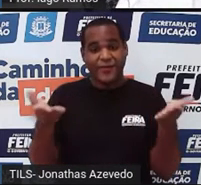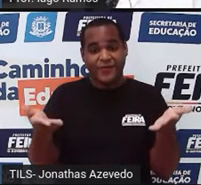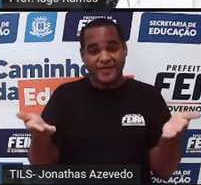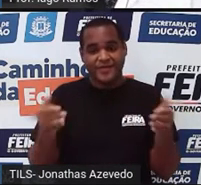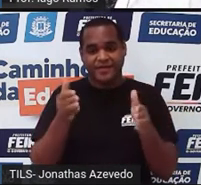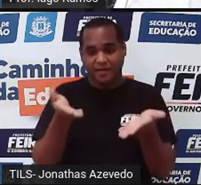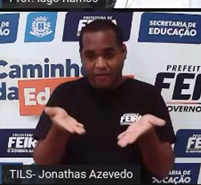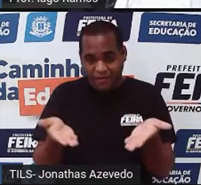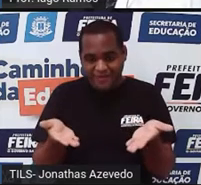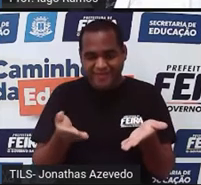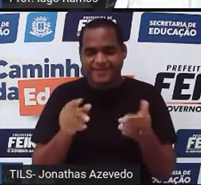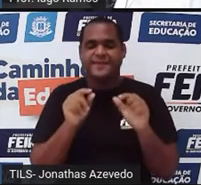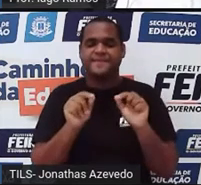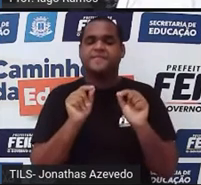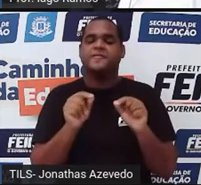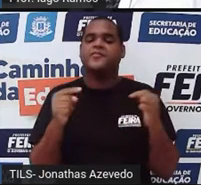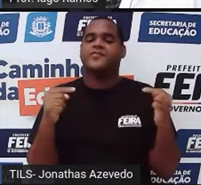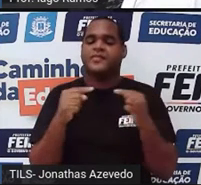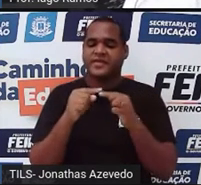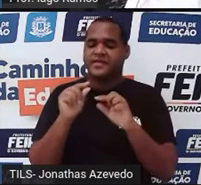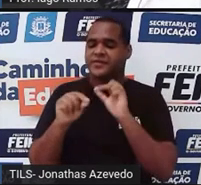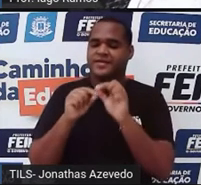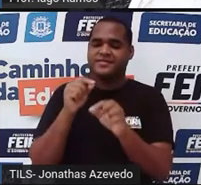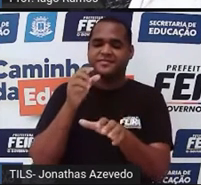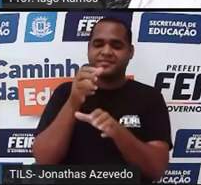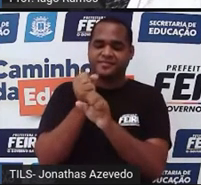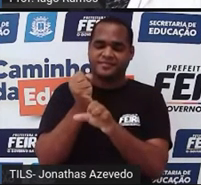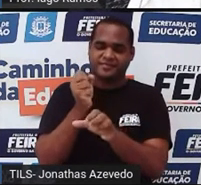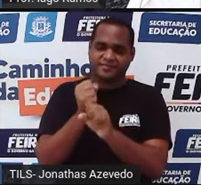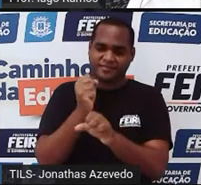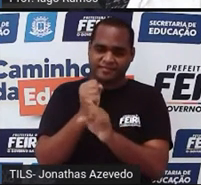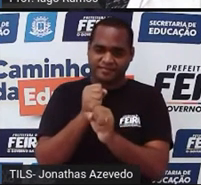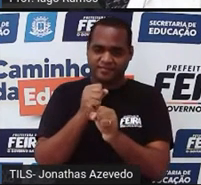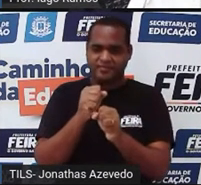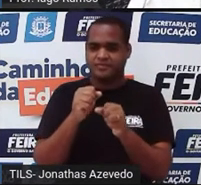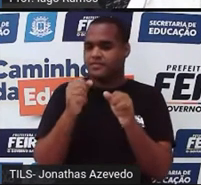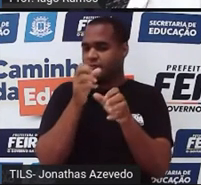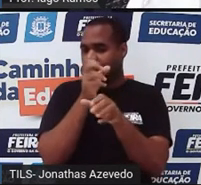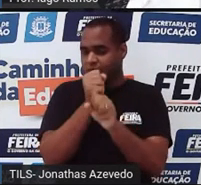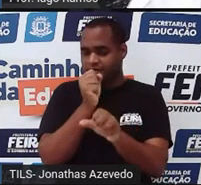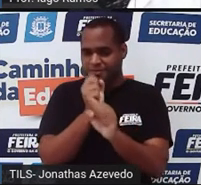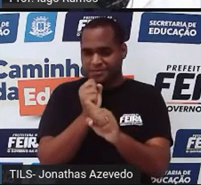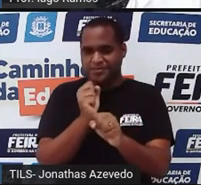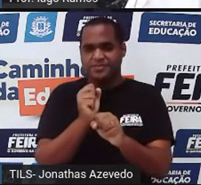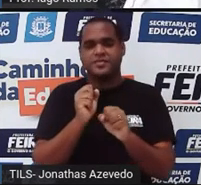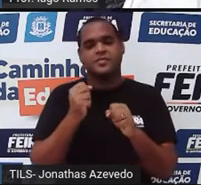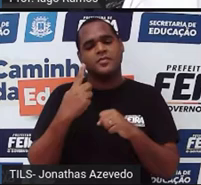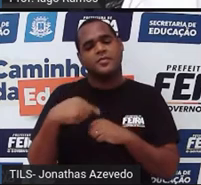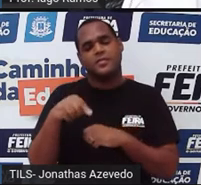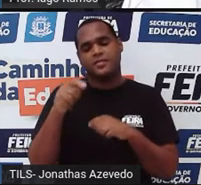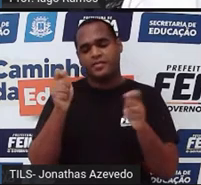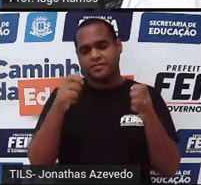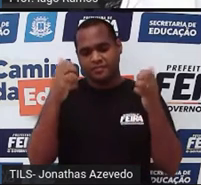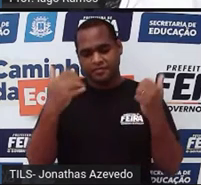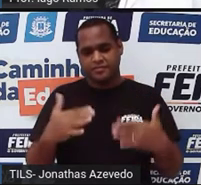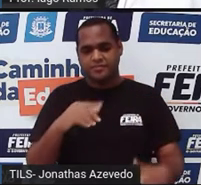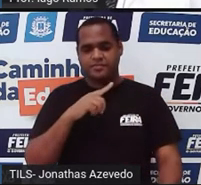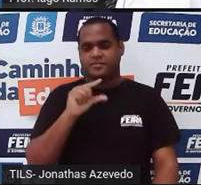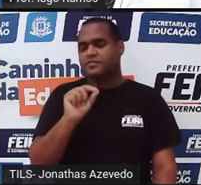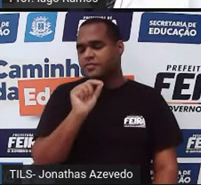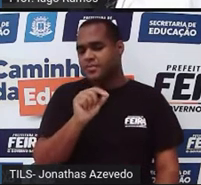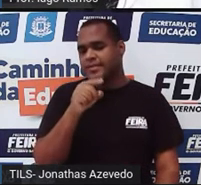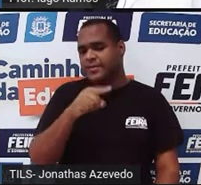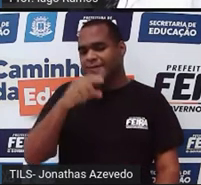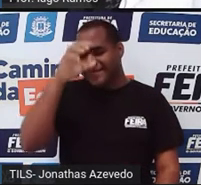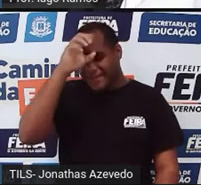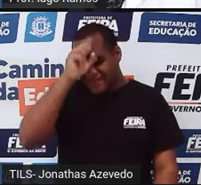agora, vai ser sobre isso aí, sobre contagem, sobre contar. É isso que eu digo que nós aprendemos